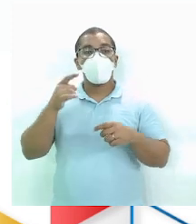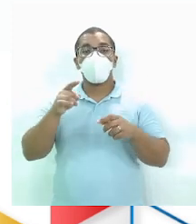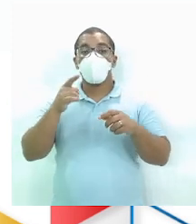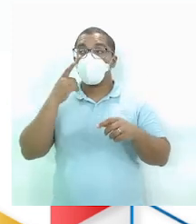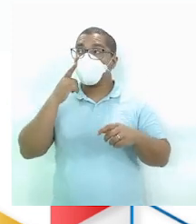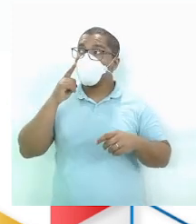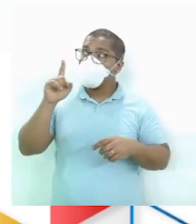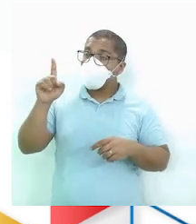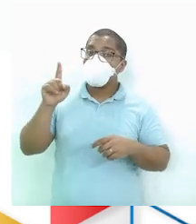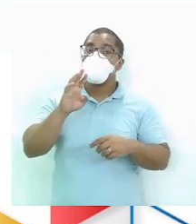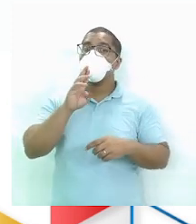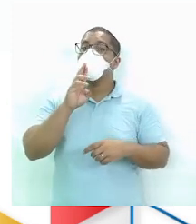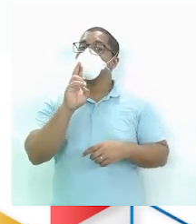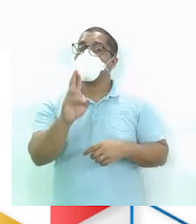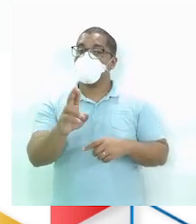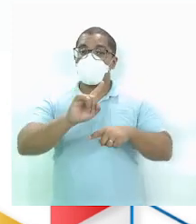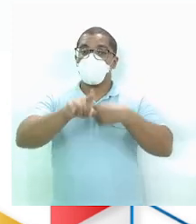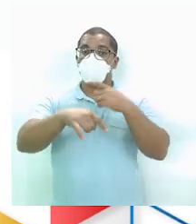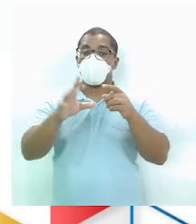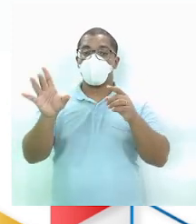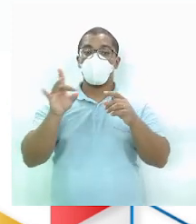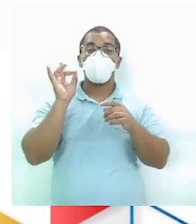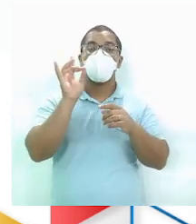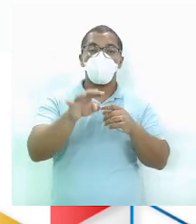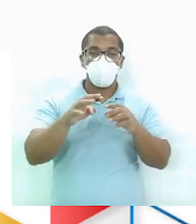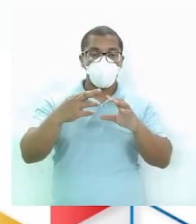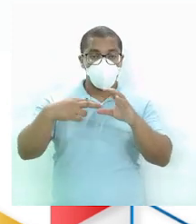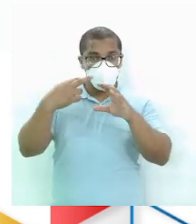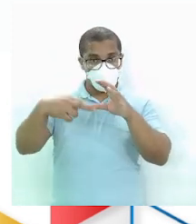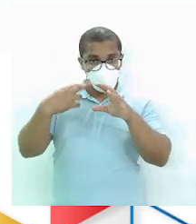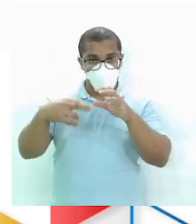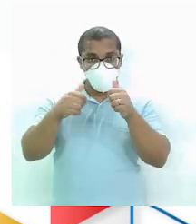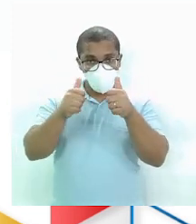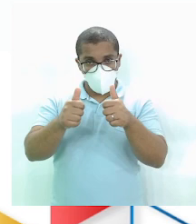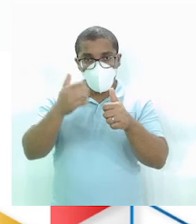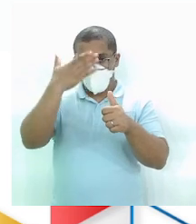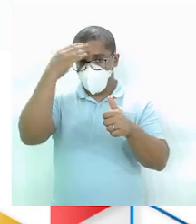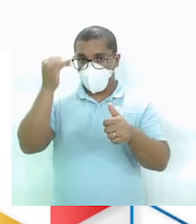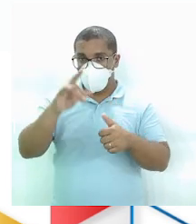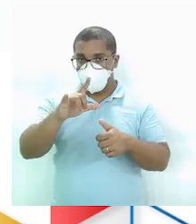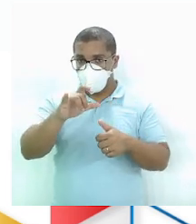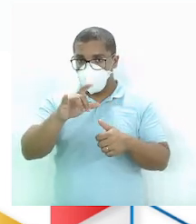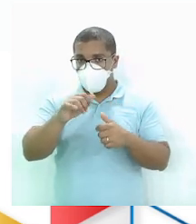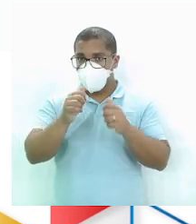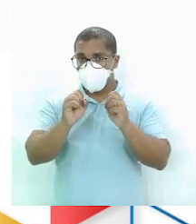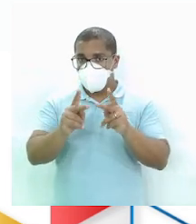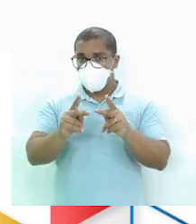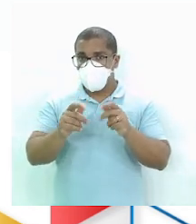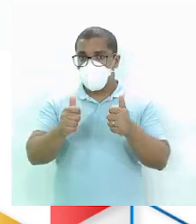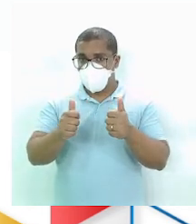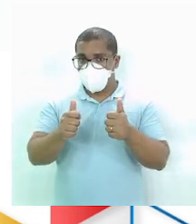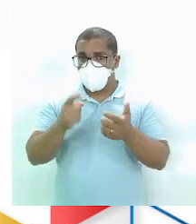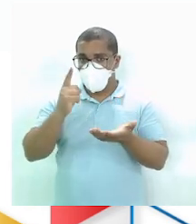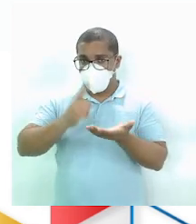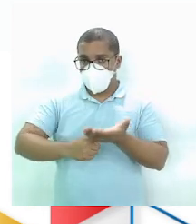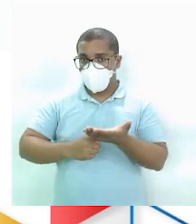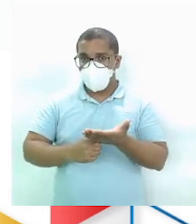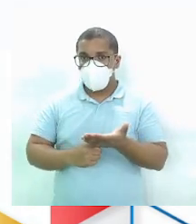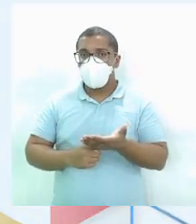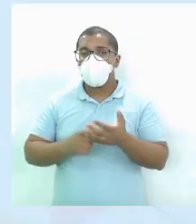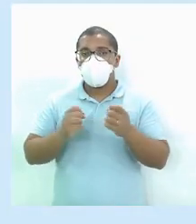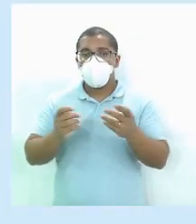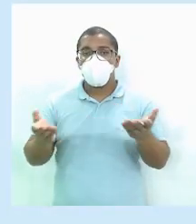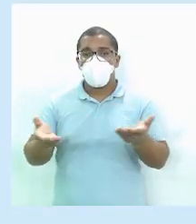desafio Resolve Manda para a gente lá No Instagram Robertão da transmissão Tudo junto sem assento Combinado? Fechou?